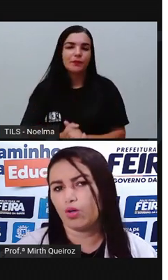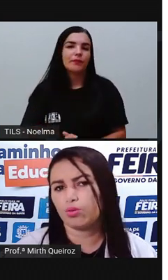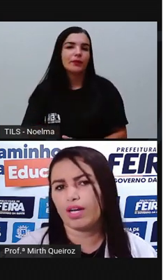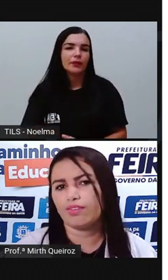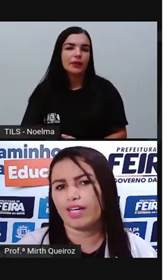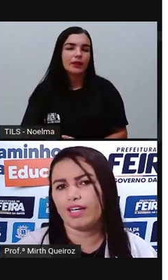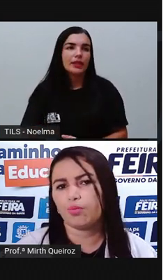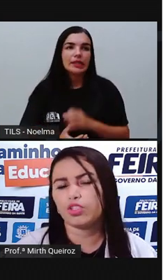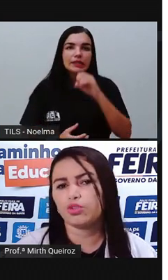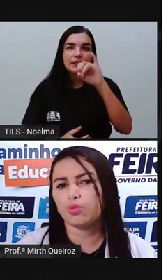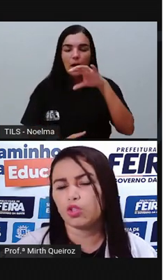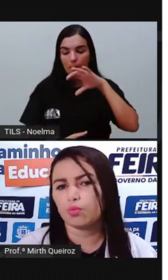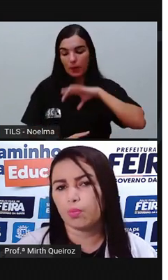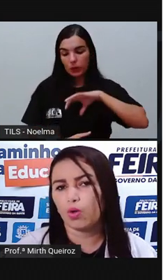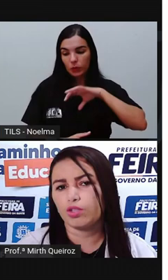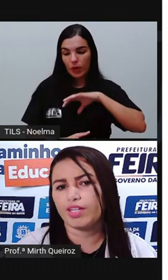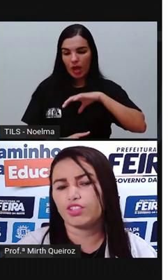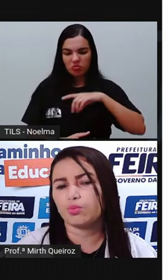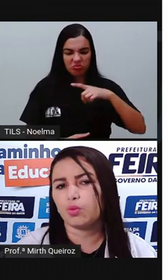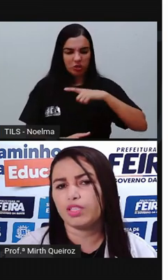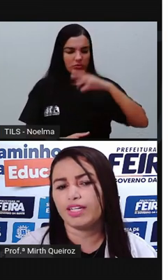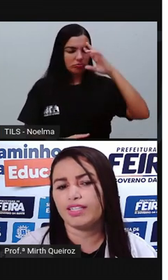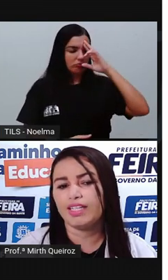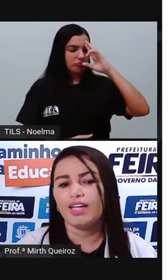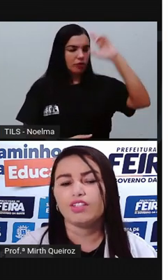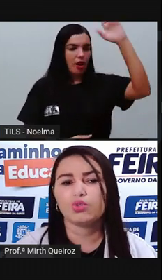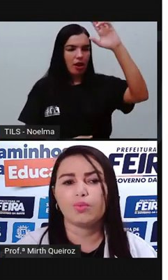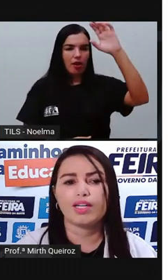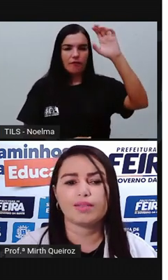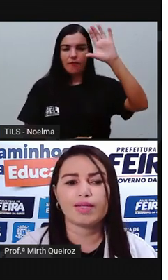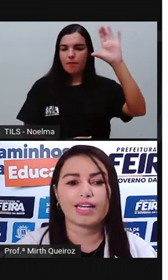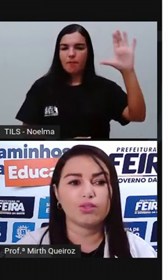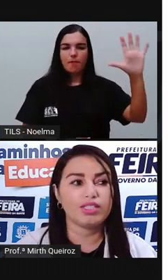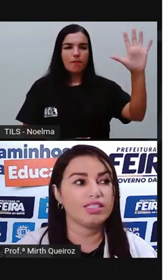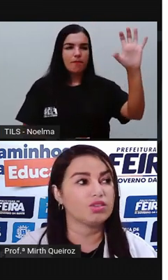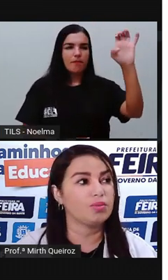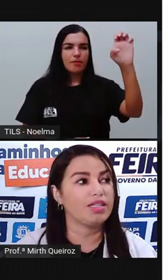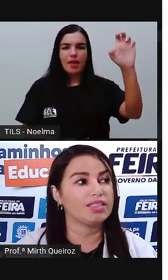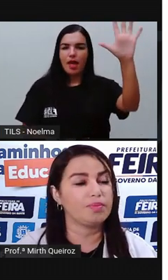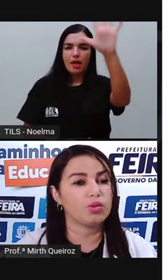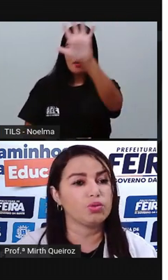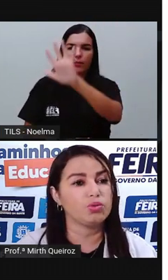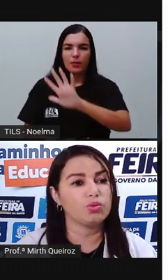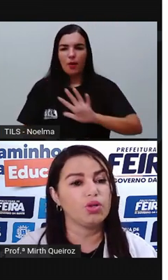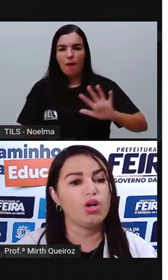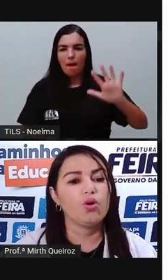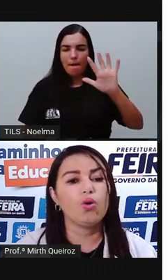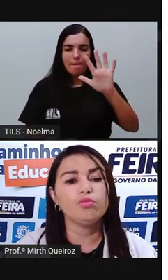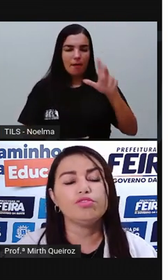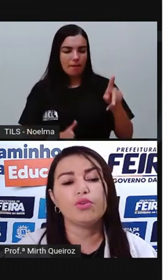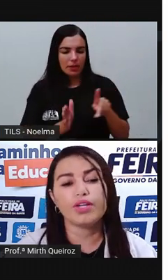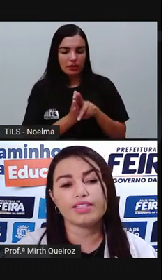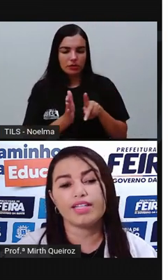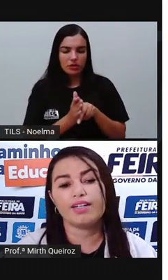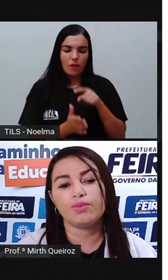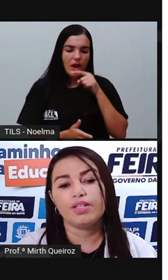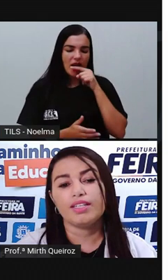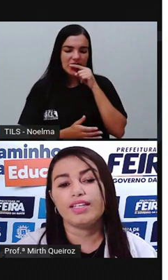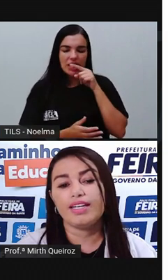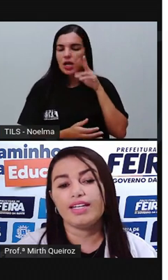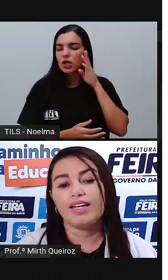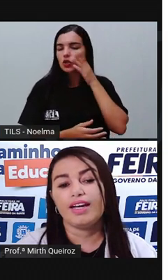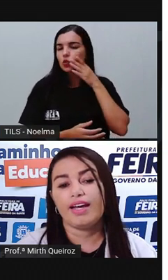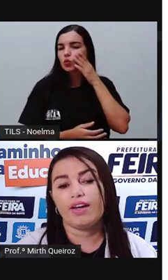Portugal, na época, tinha um monopólio, Tinha um poder aí sobre essa mercadoria, sobre esse produto. Como foi, então,